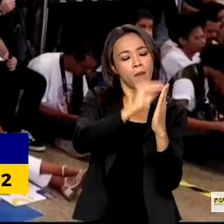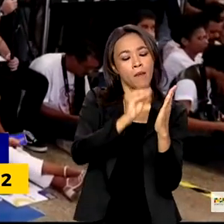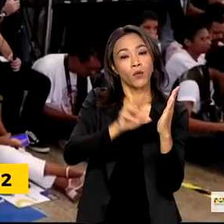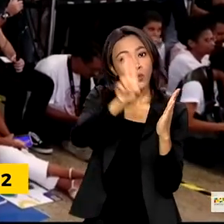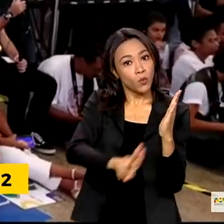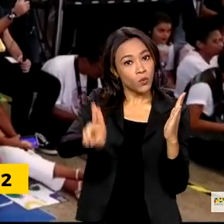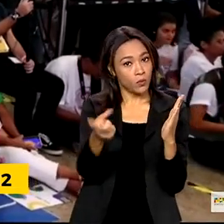dinheiro público.